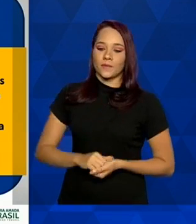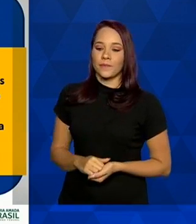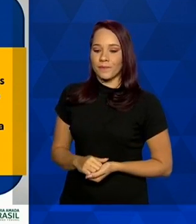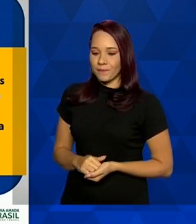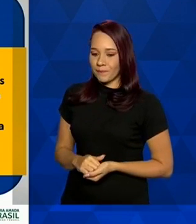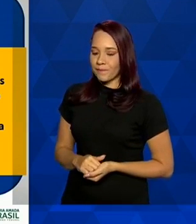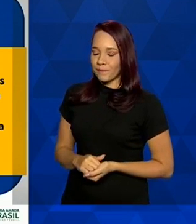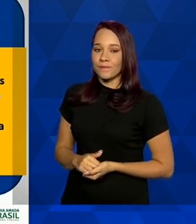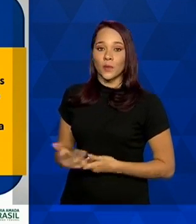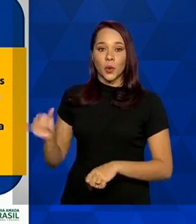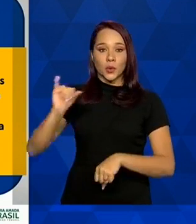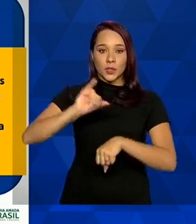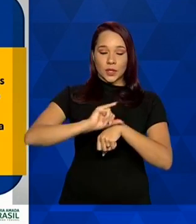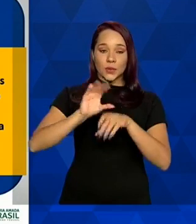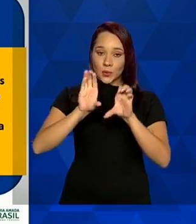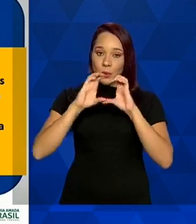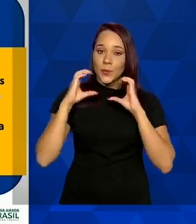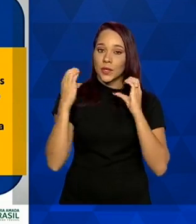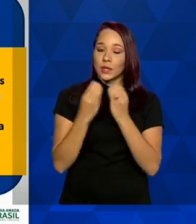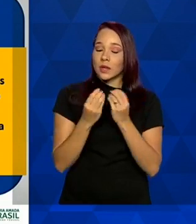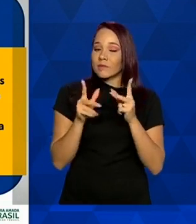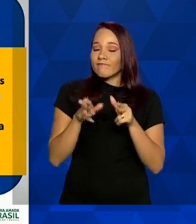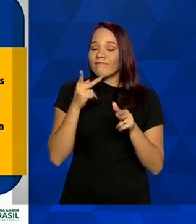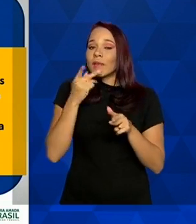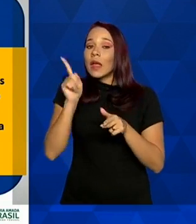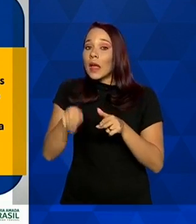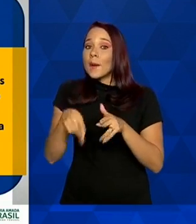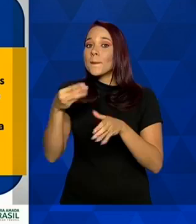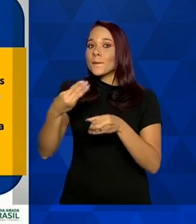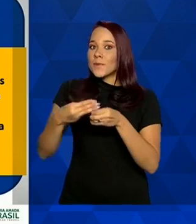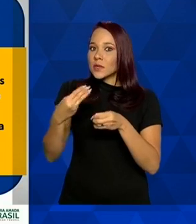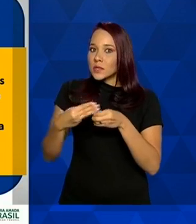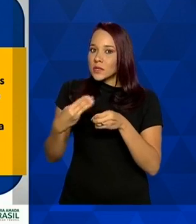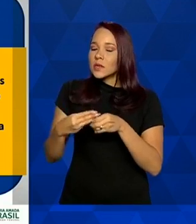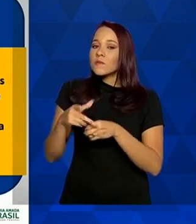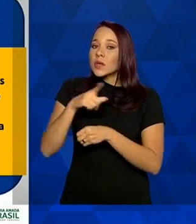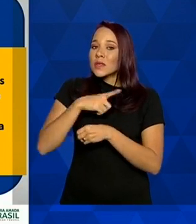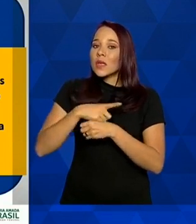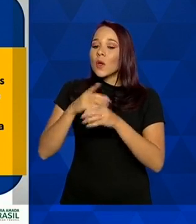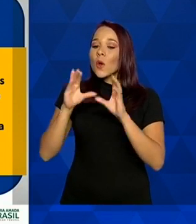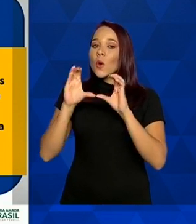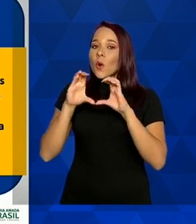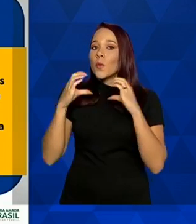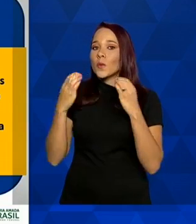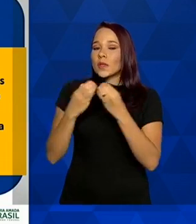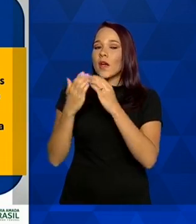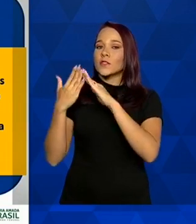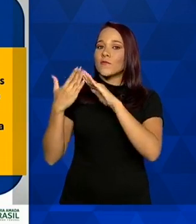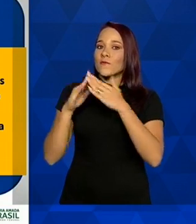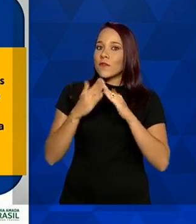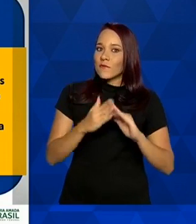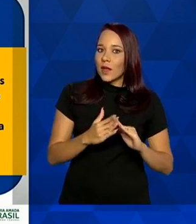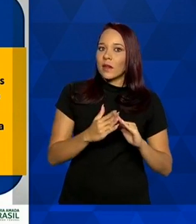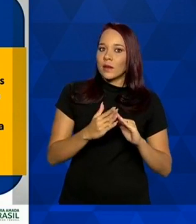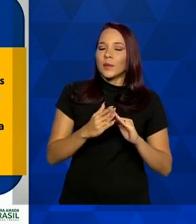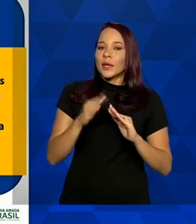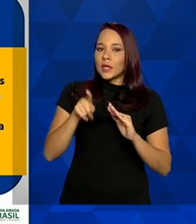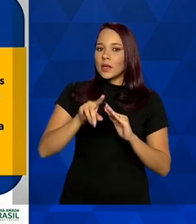Os centros comunitários, como eu falei, são para municípios com comunidades e favelas identificadas pelo IBGE.